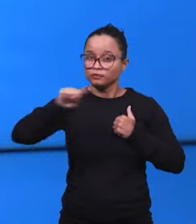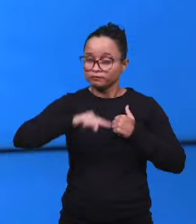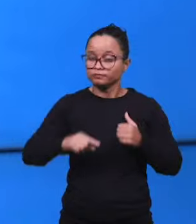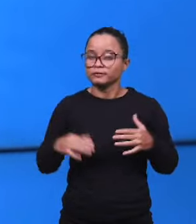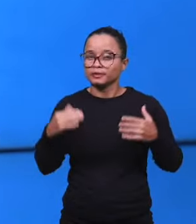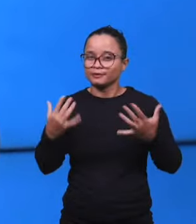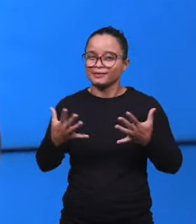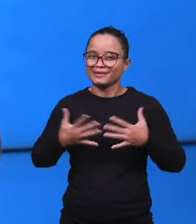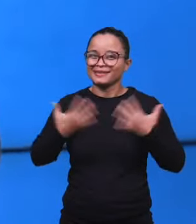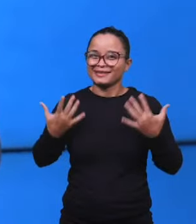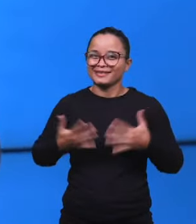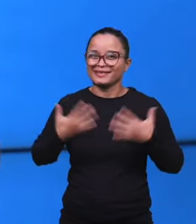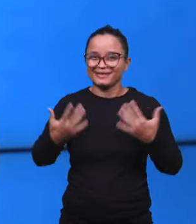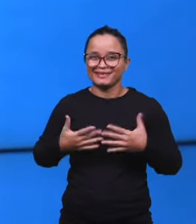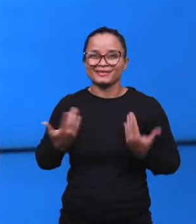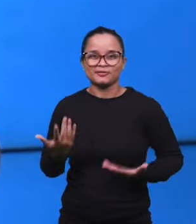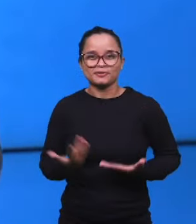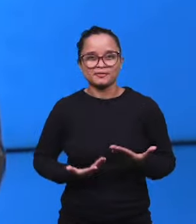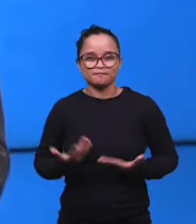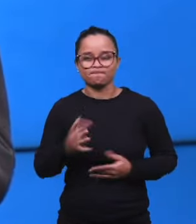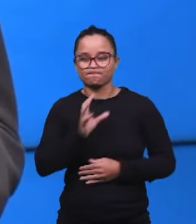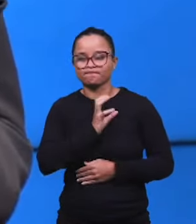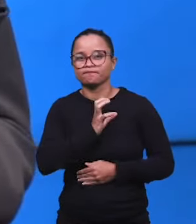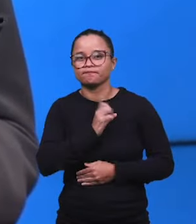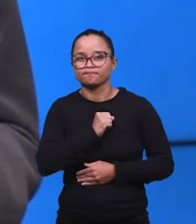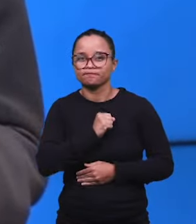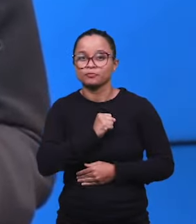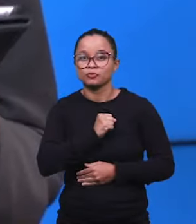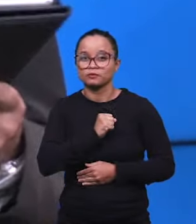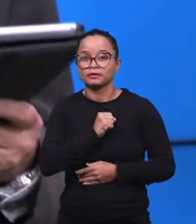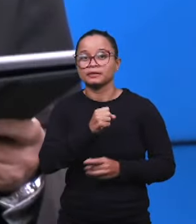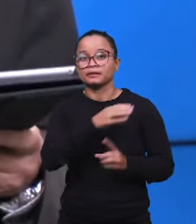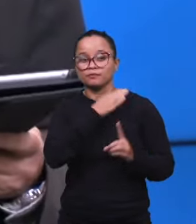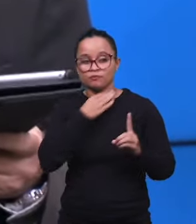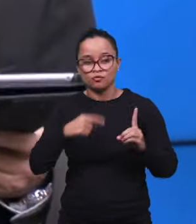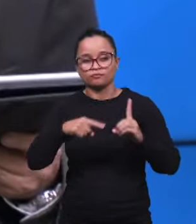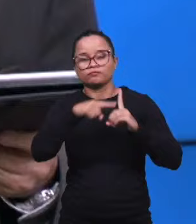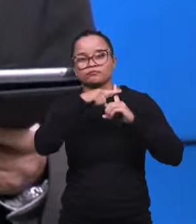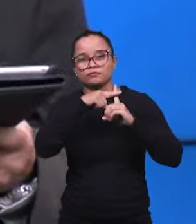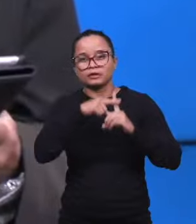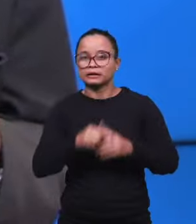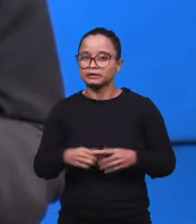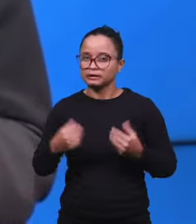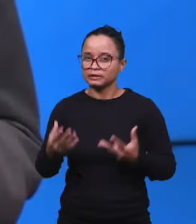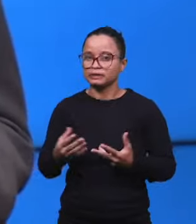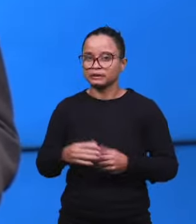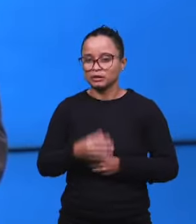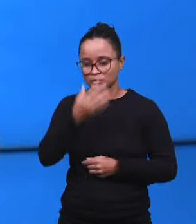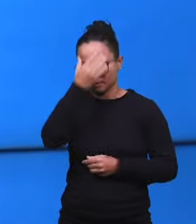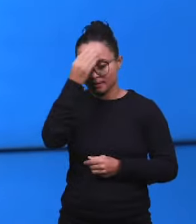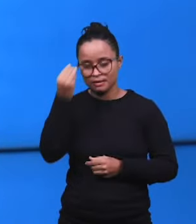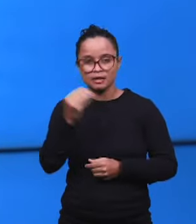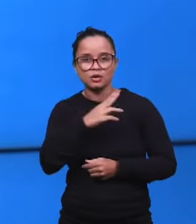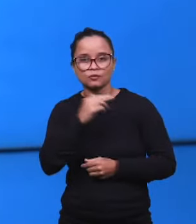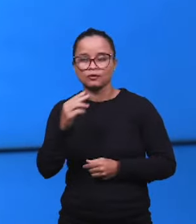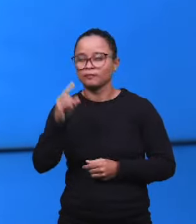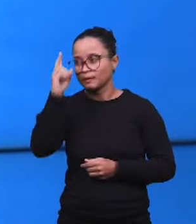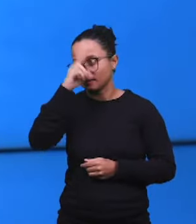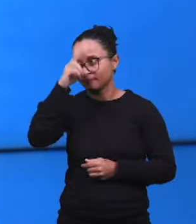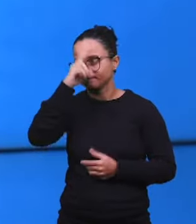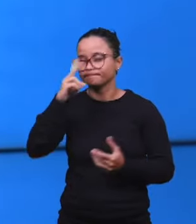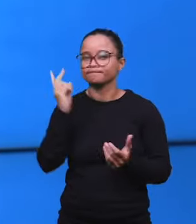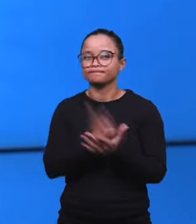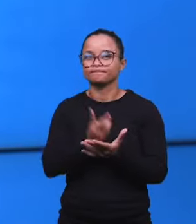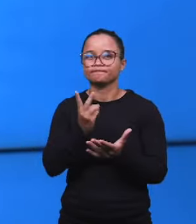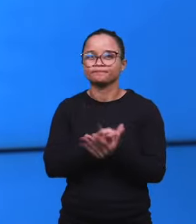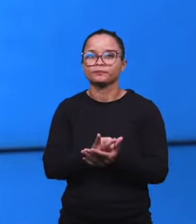Então, é a alegria da igreja, do Teu amor, ou do Teu sacrifício na cruz, nós não nos esqueceremos, nós lembraremos